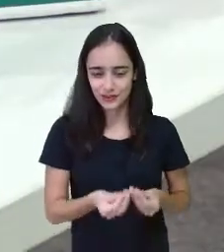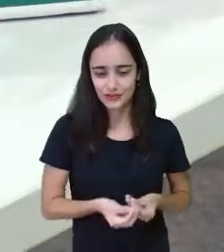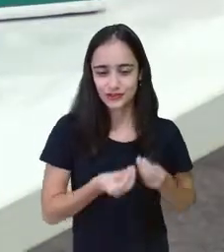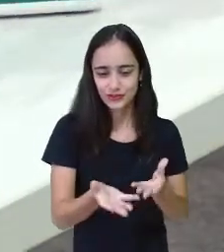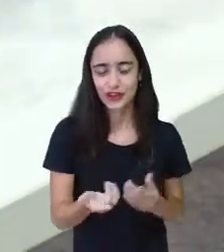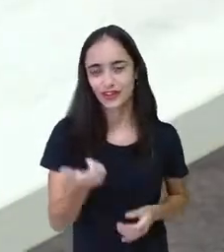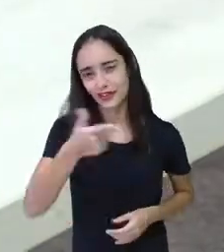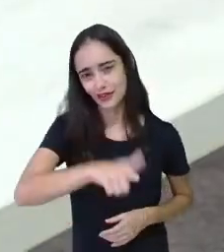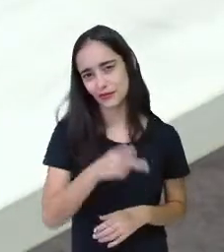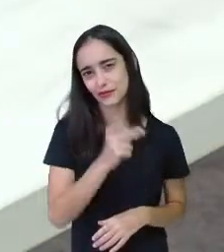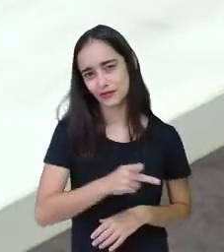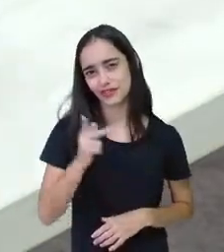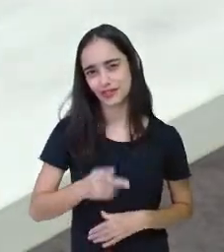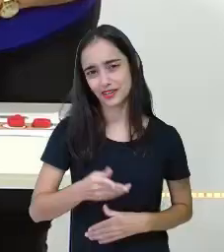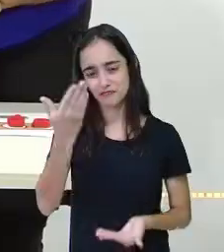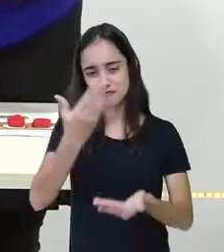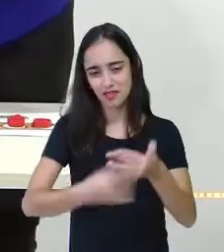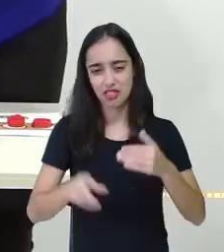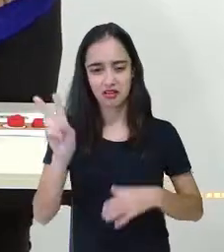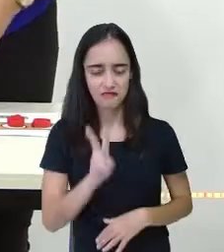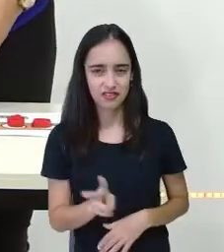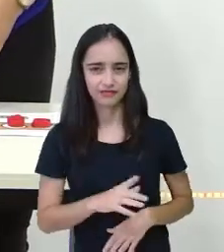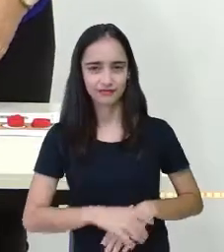interrogação. Perdeu Vou passar a vez.